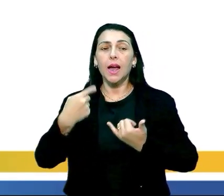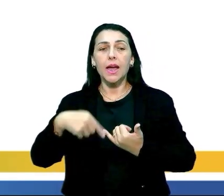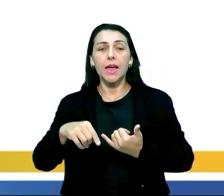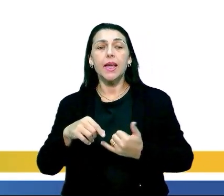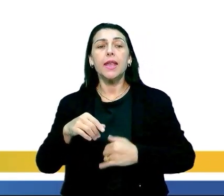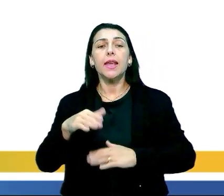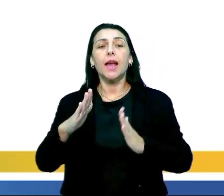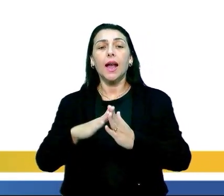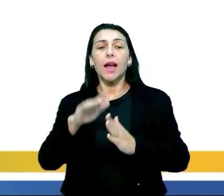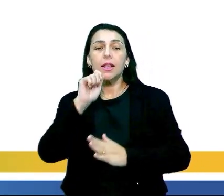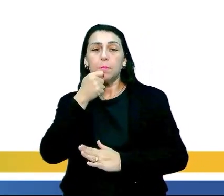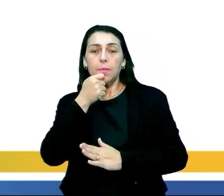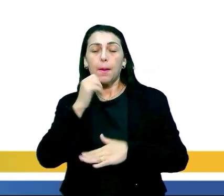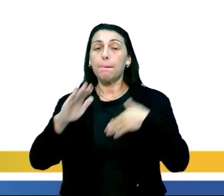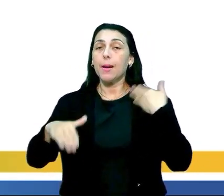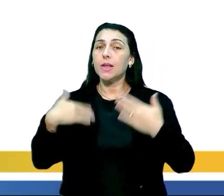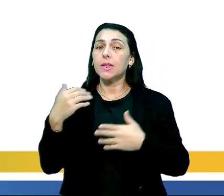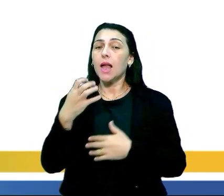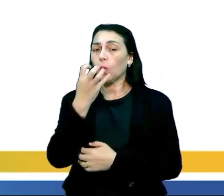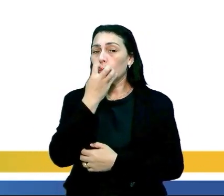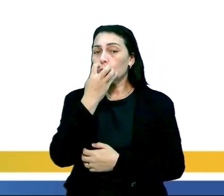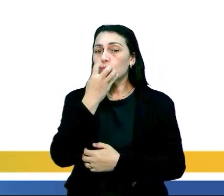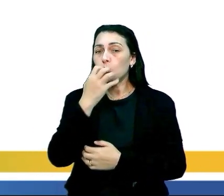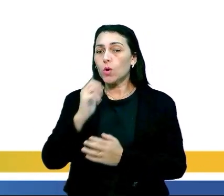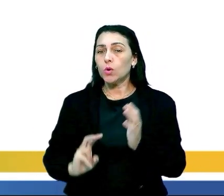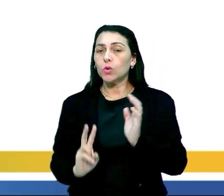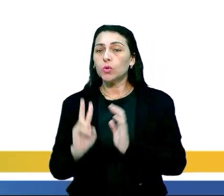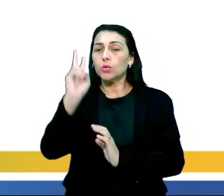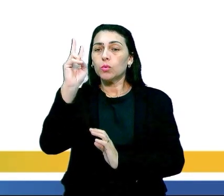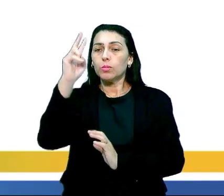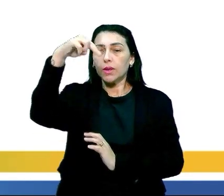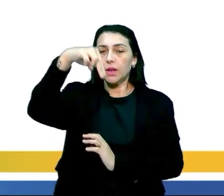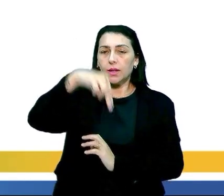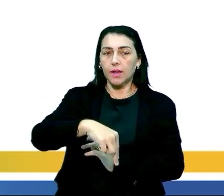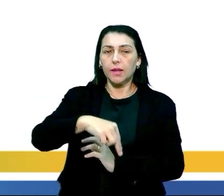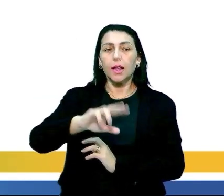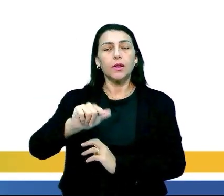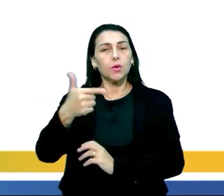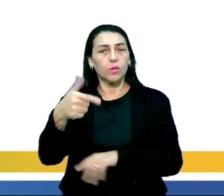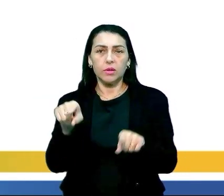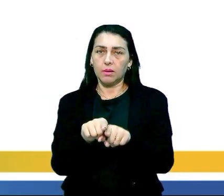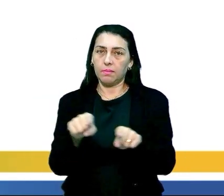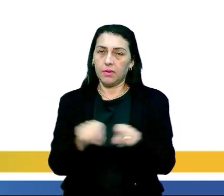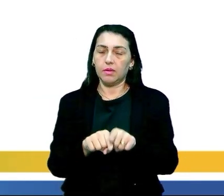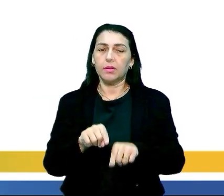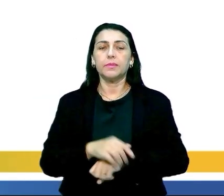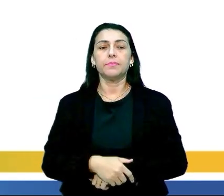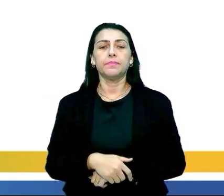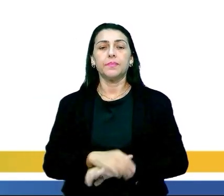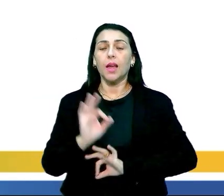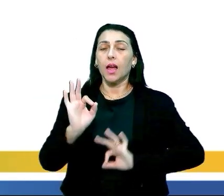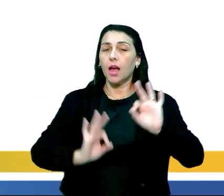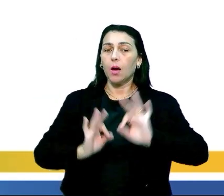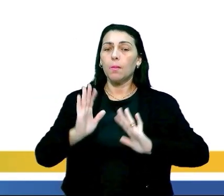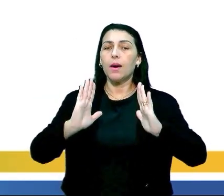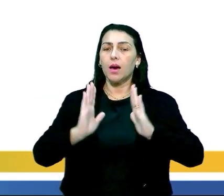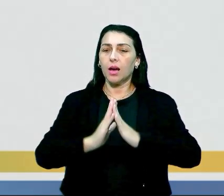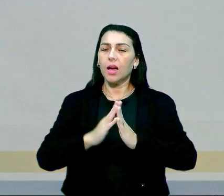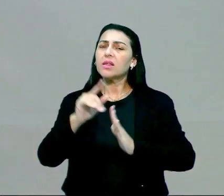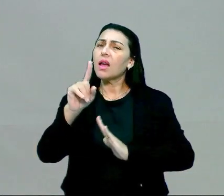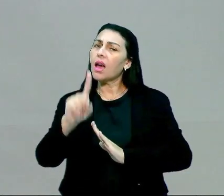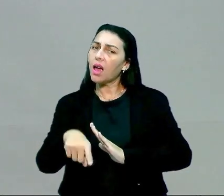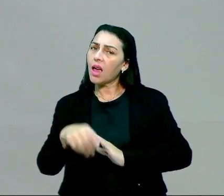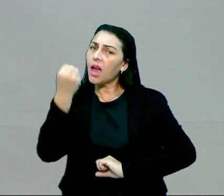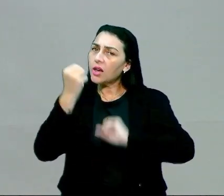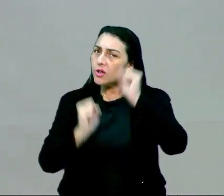ir à padaria, passear com cachorro, subir e descer escadas, entre outros. Aí, arrumar a casa é atividade